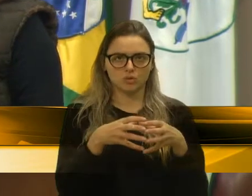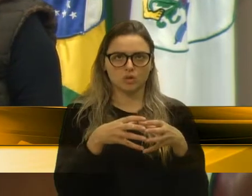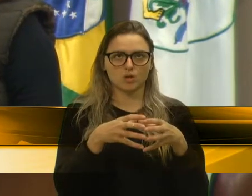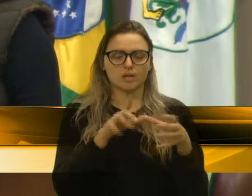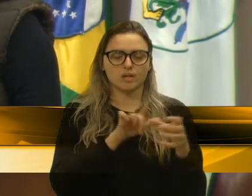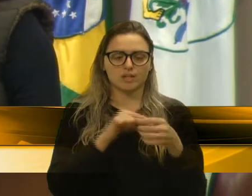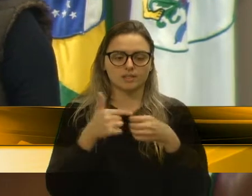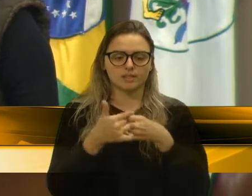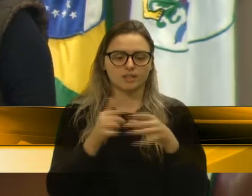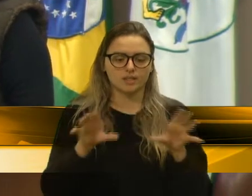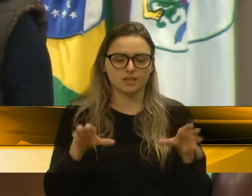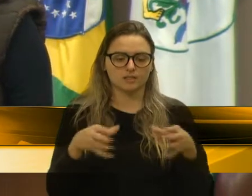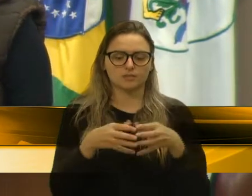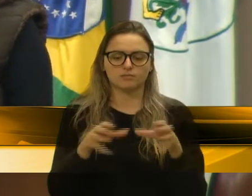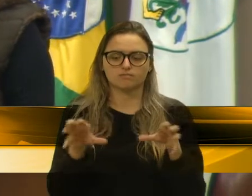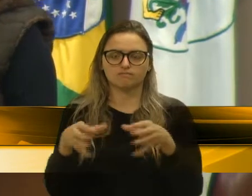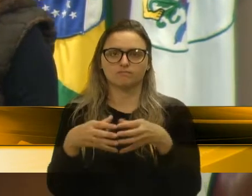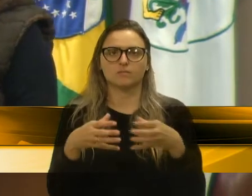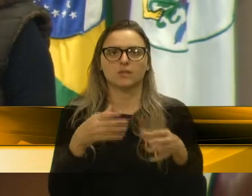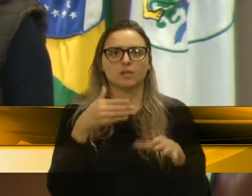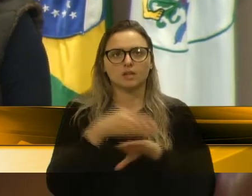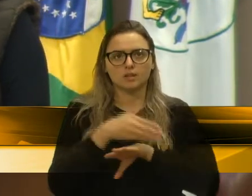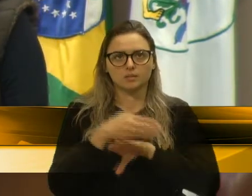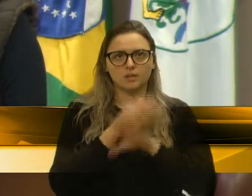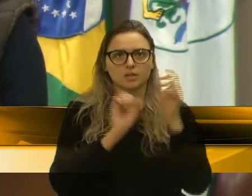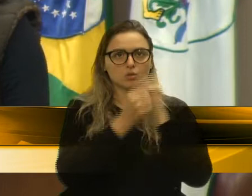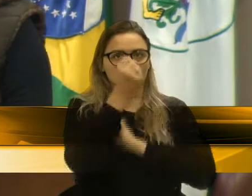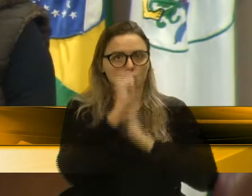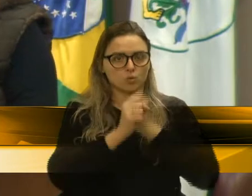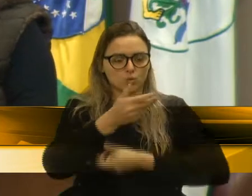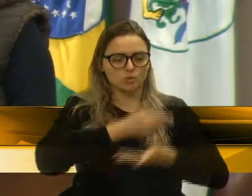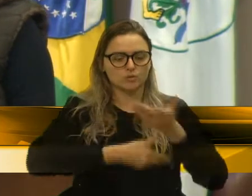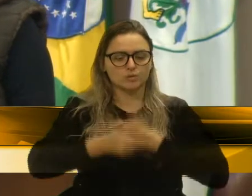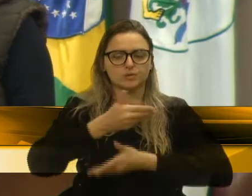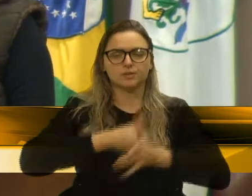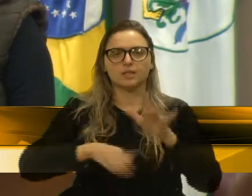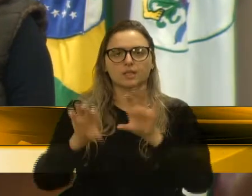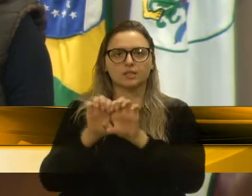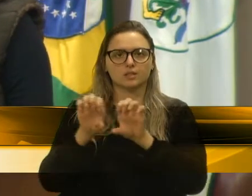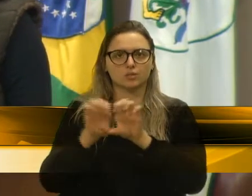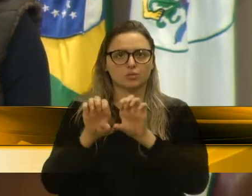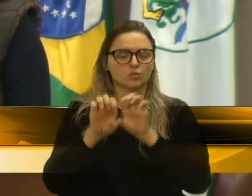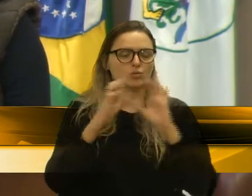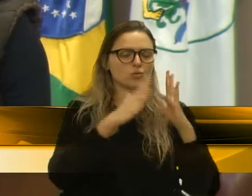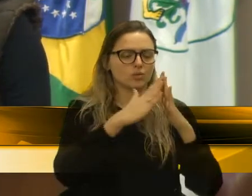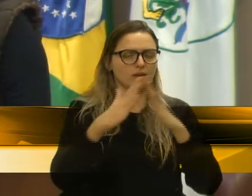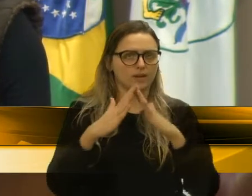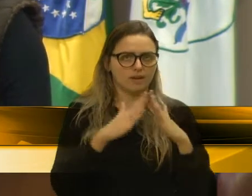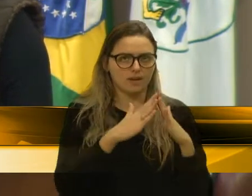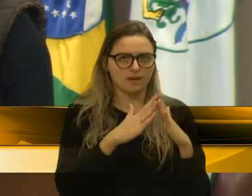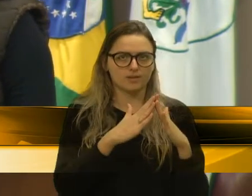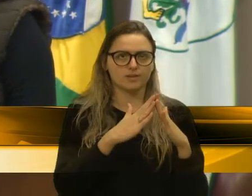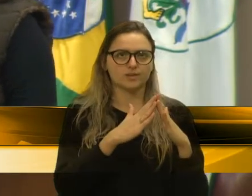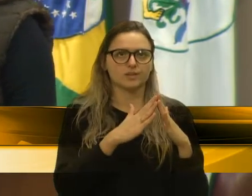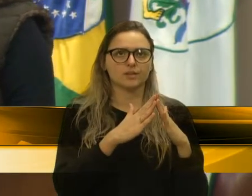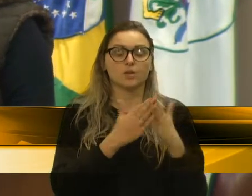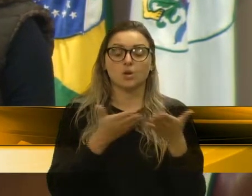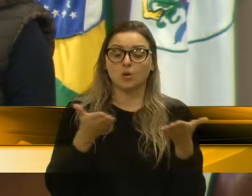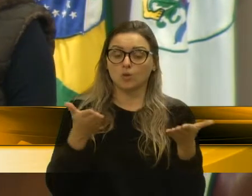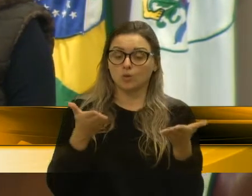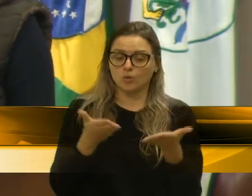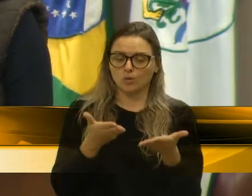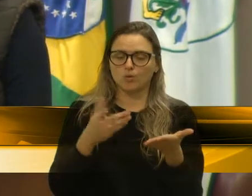cidades, ele partilha indústria, partilha infraestrutura, habitações. Hoje, então,